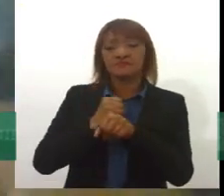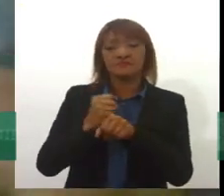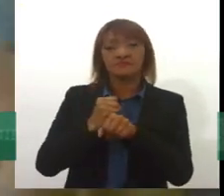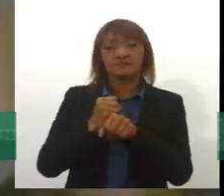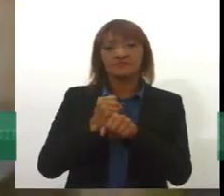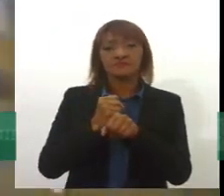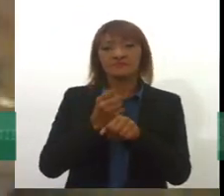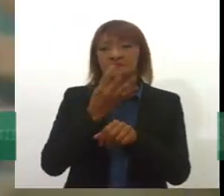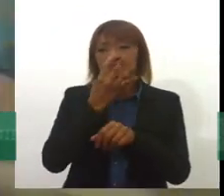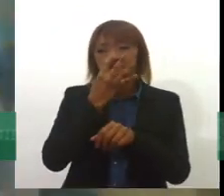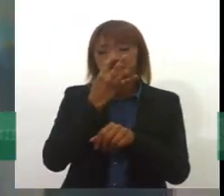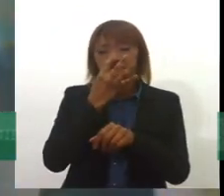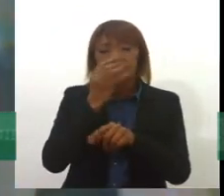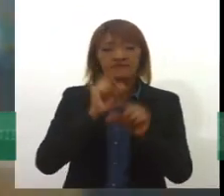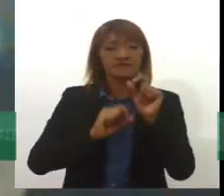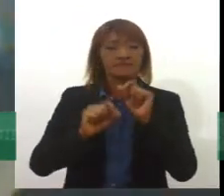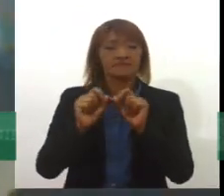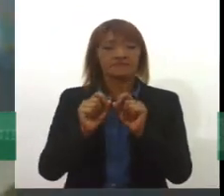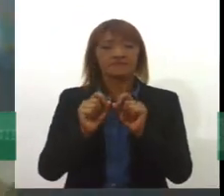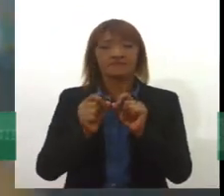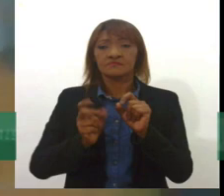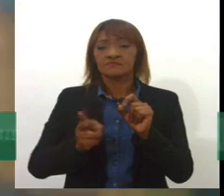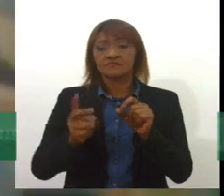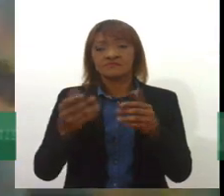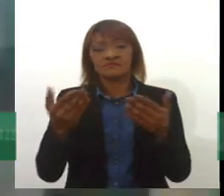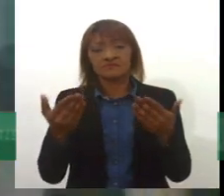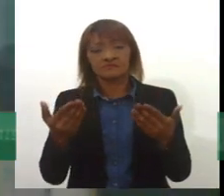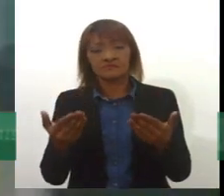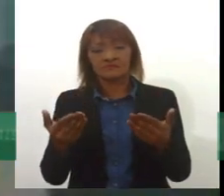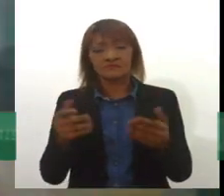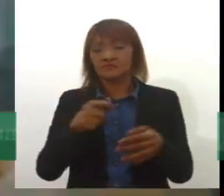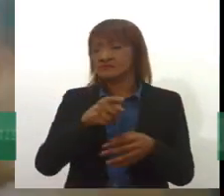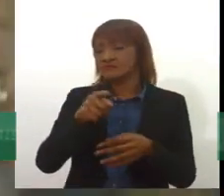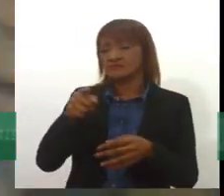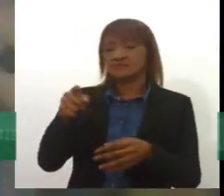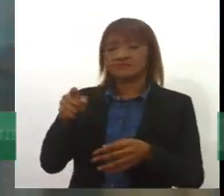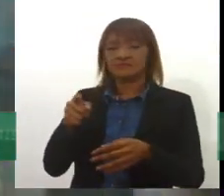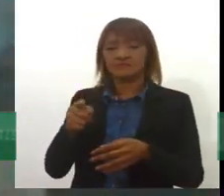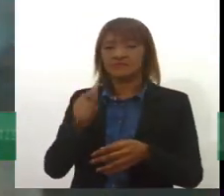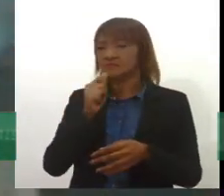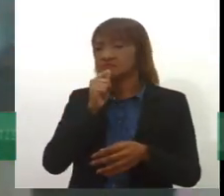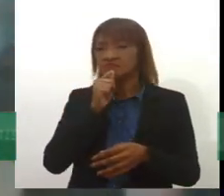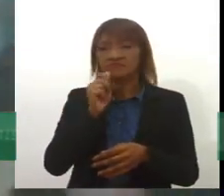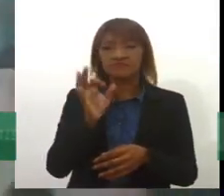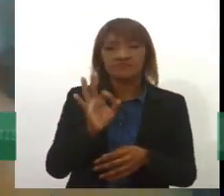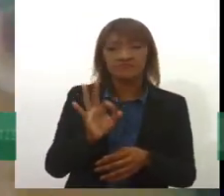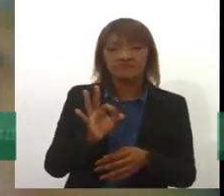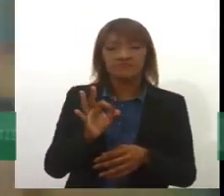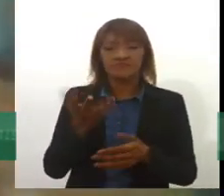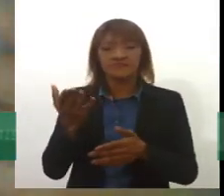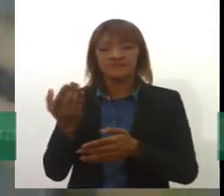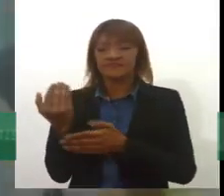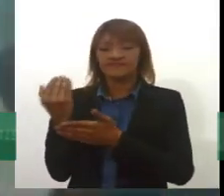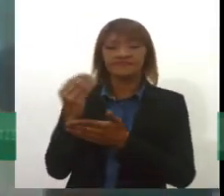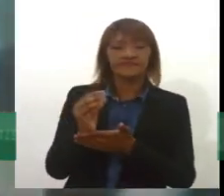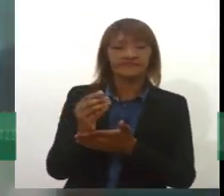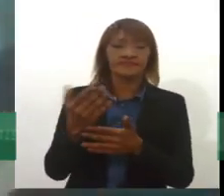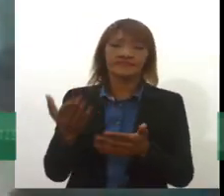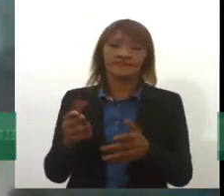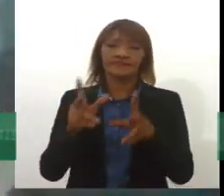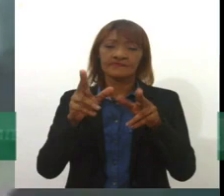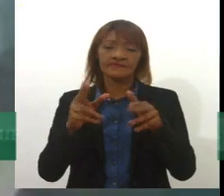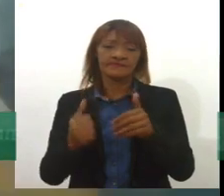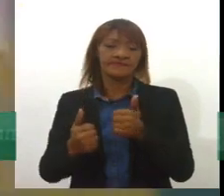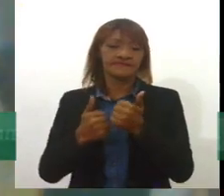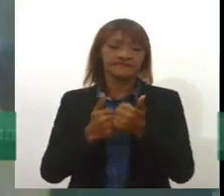assistindo é um subfinanciamento. E quando você deixa de financiar, quando você deixa de investir, você está contribuindo para